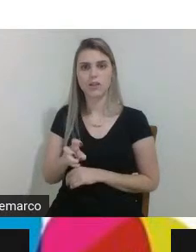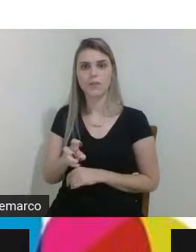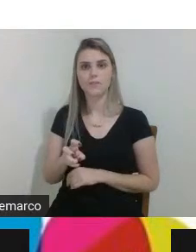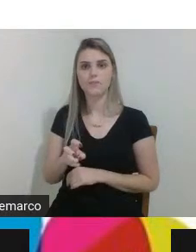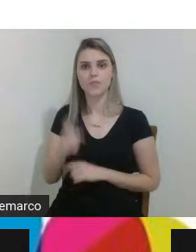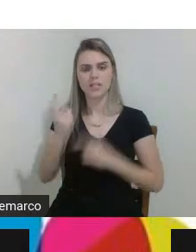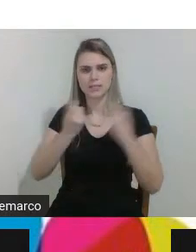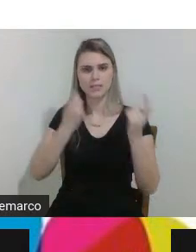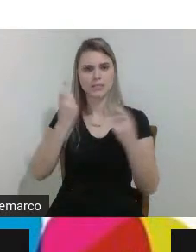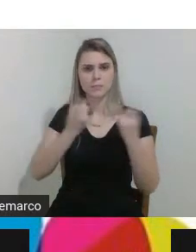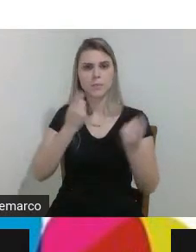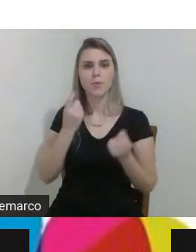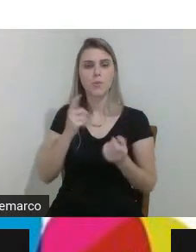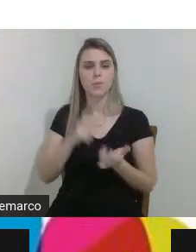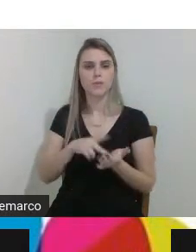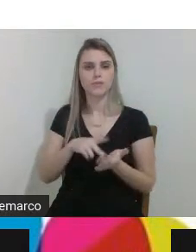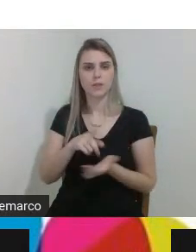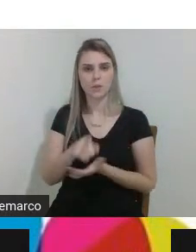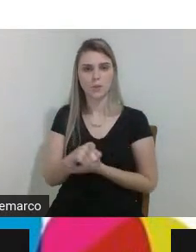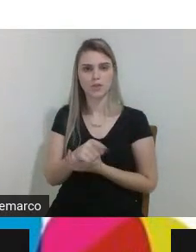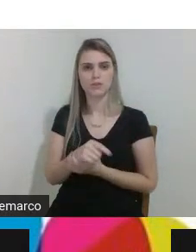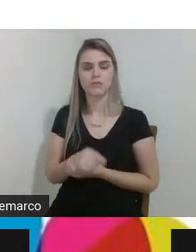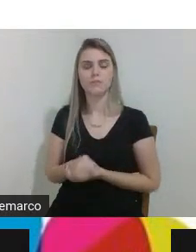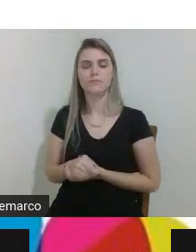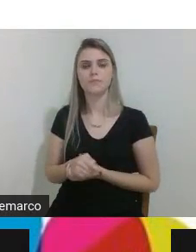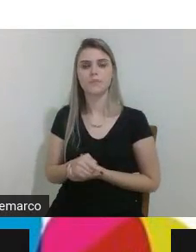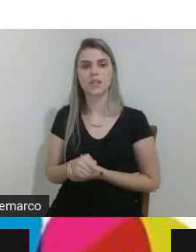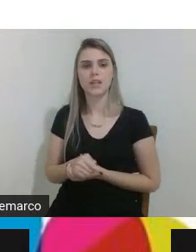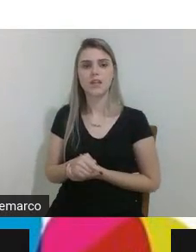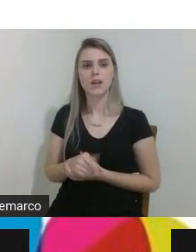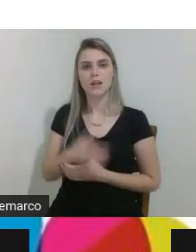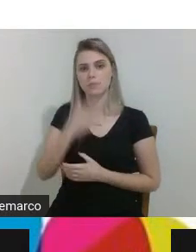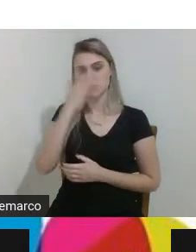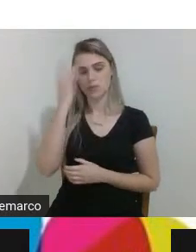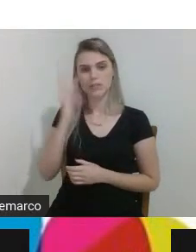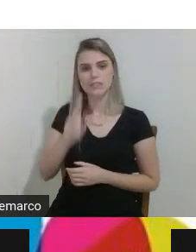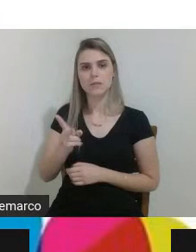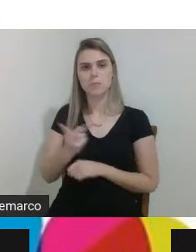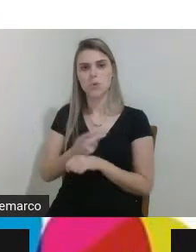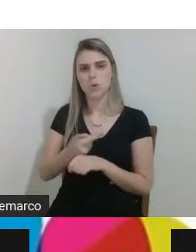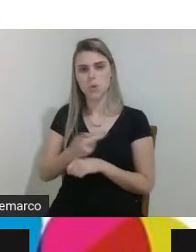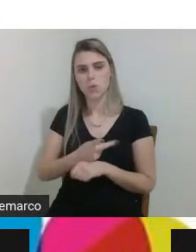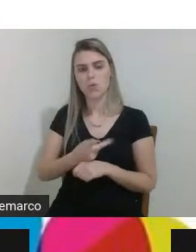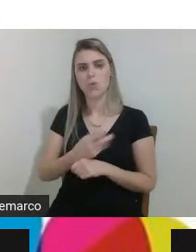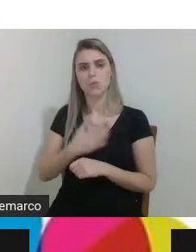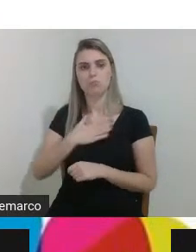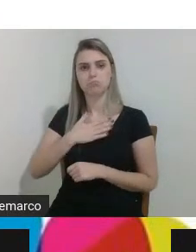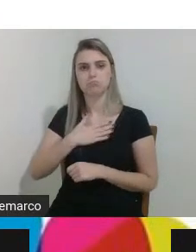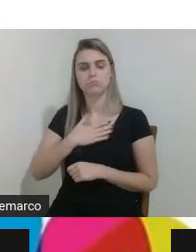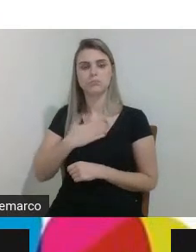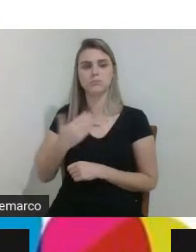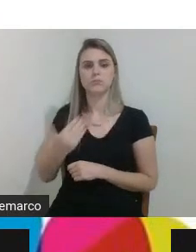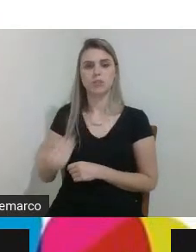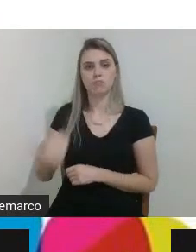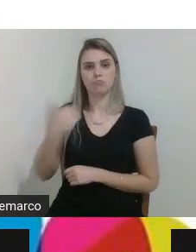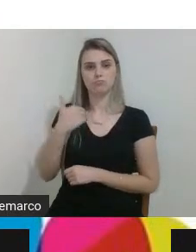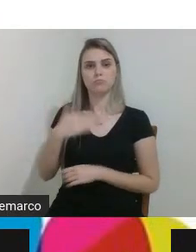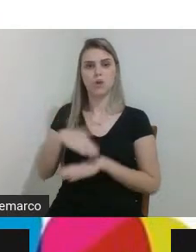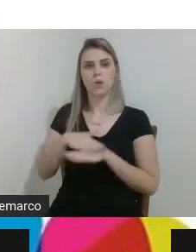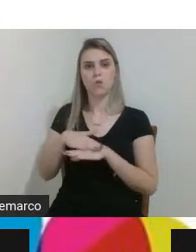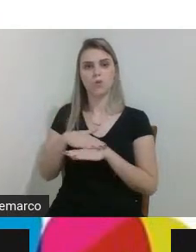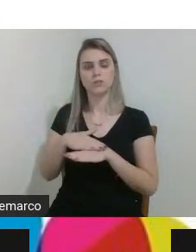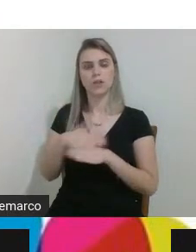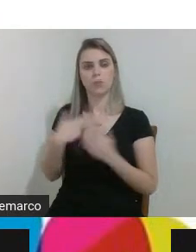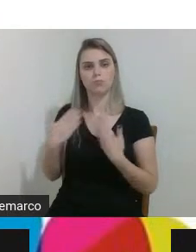preocupa muito com isso eu seguido as pessoas me procuram os alunos do Instituto me procuram para